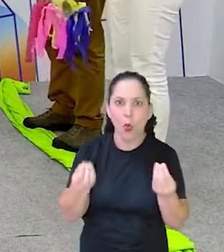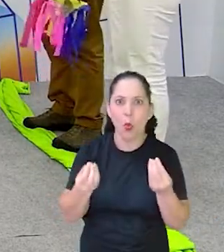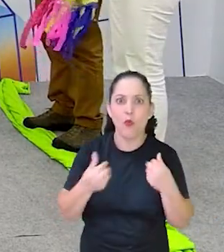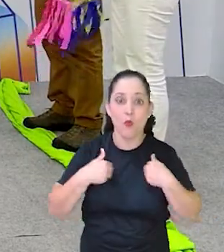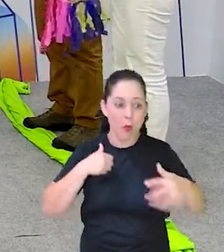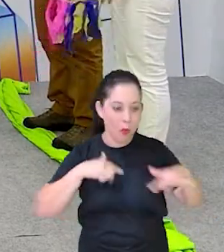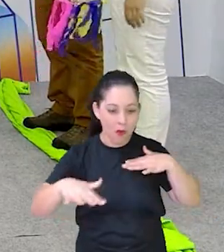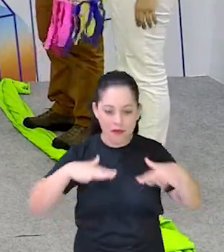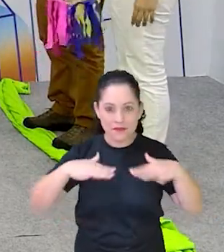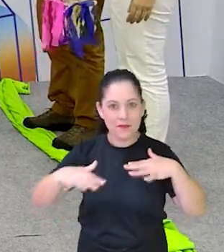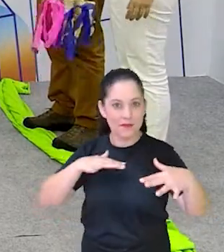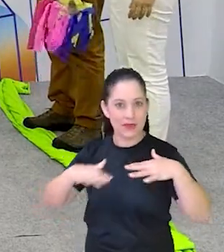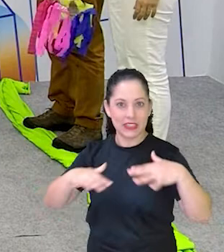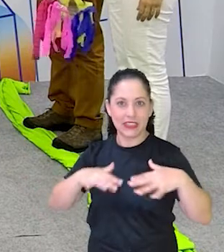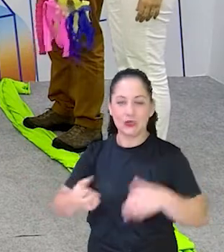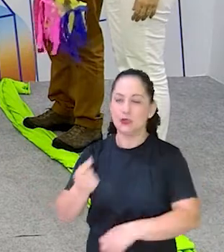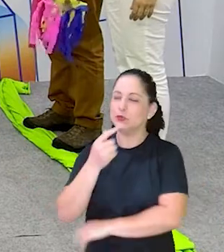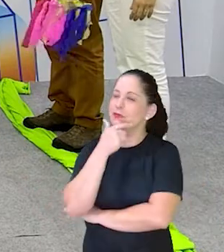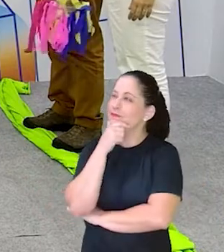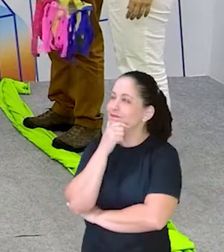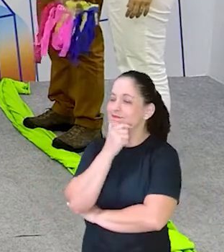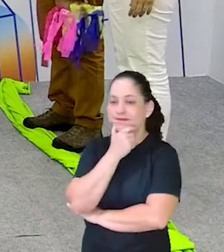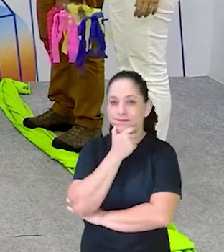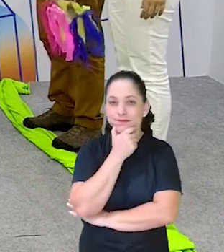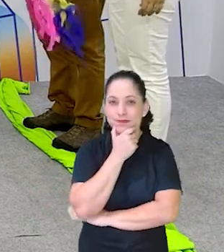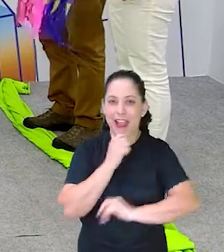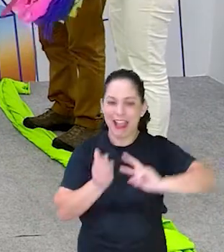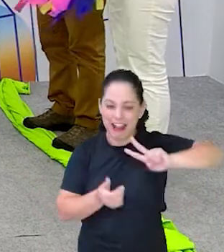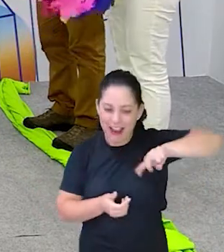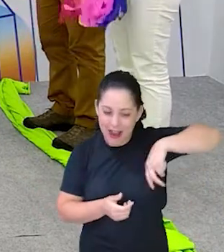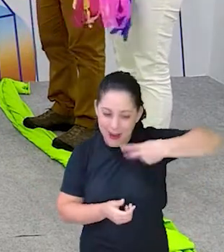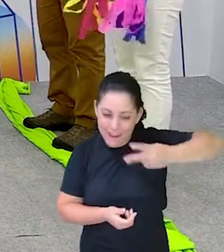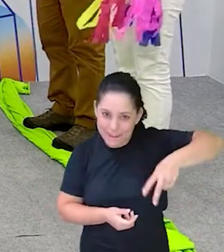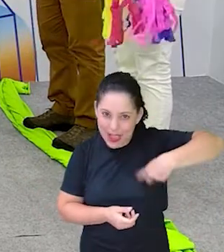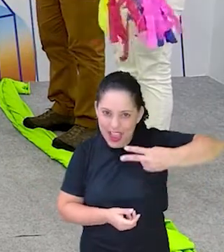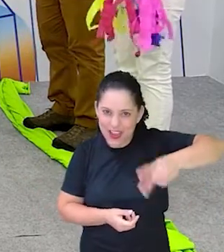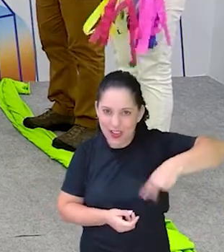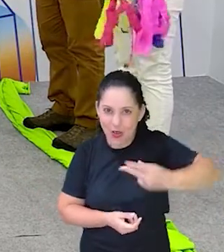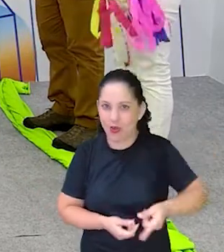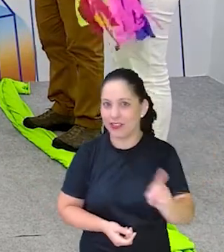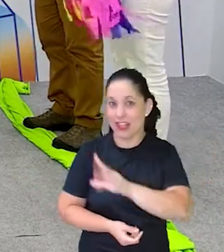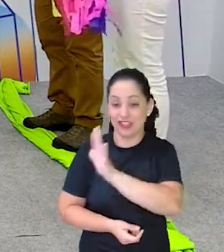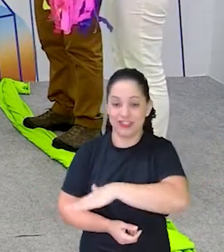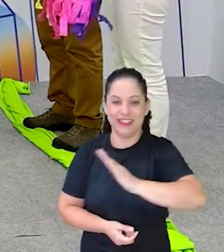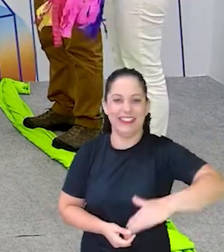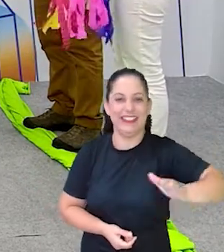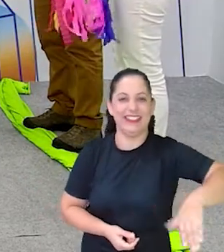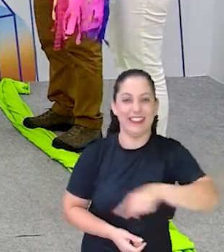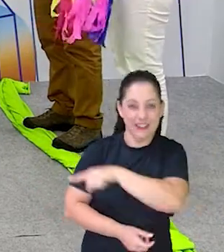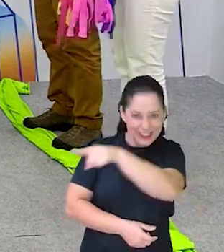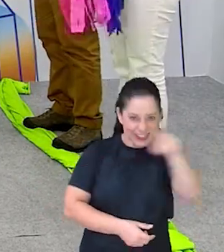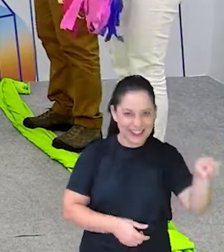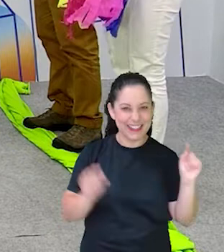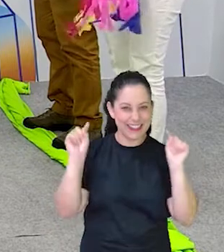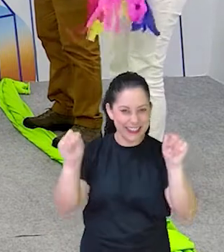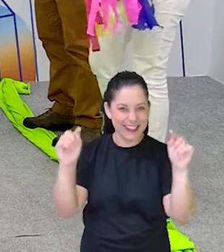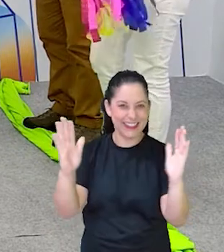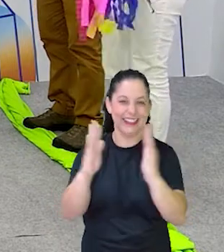no movimento que eu vou fazer. É lá. Campariota, acho que vai ficar para as crianças em casa.